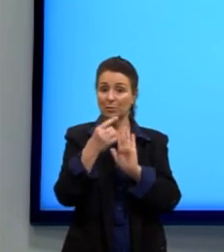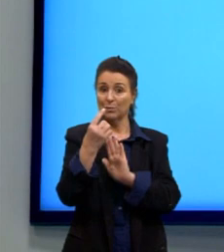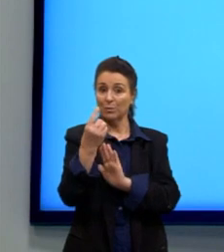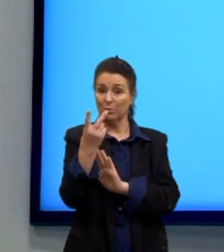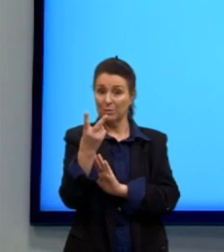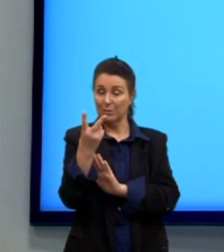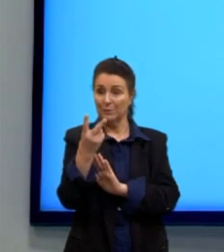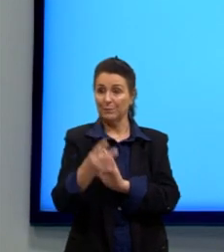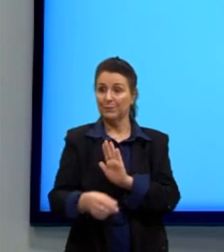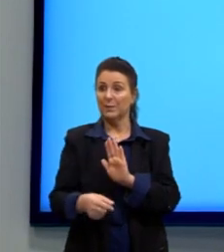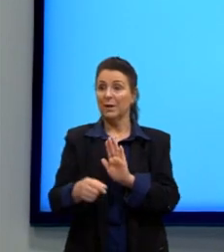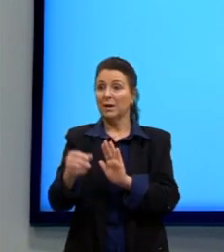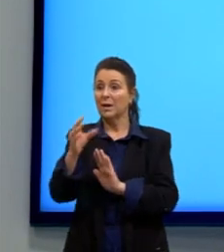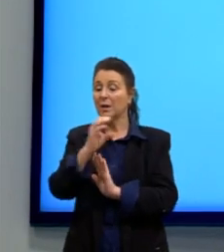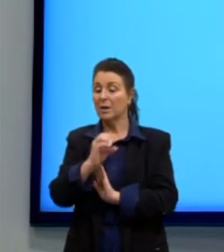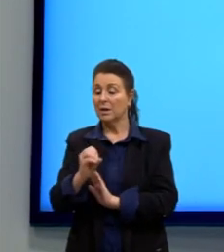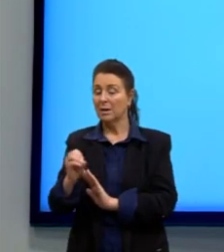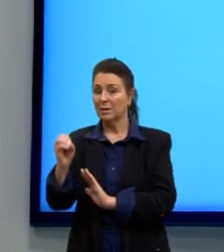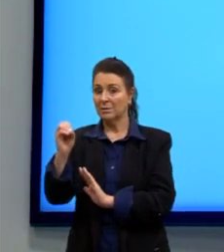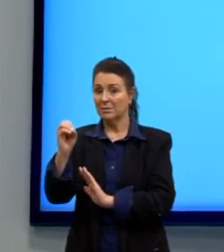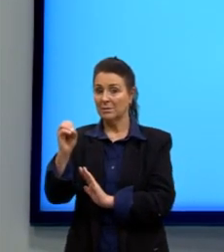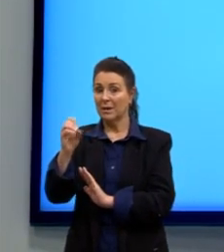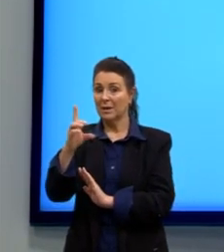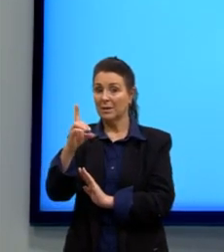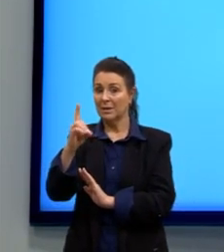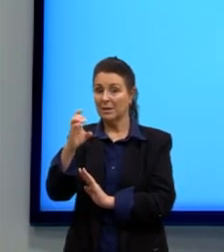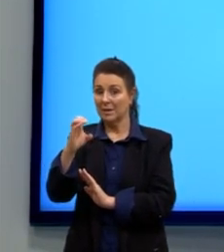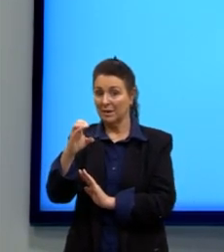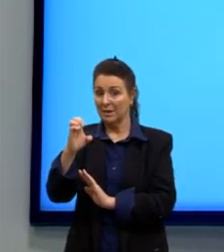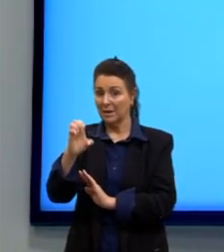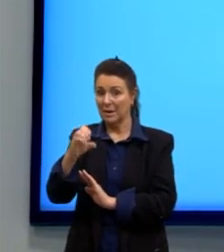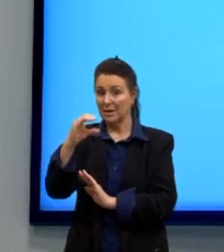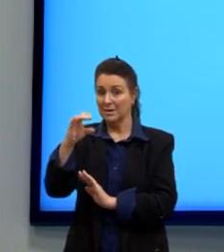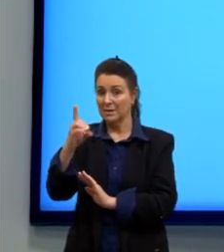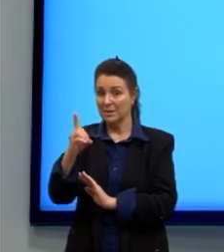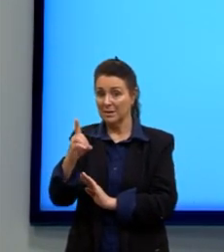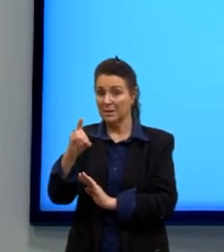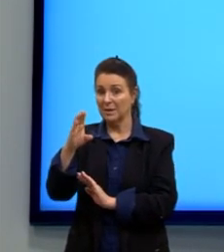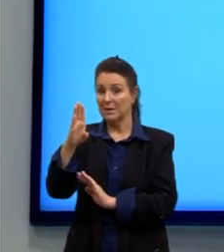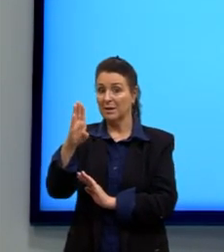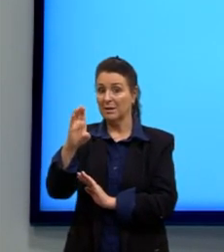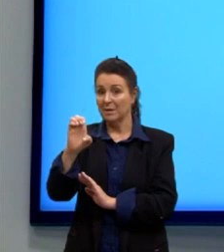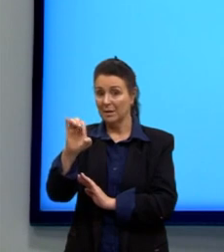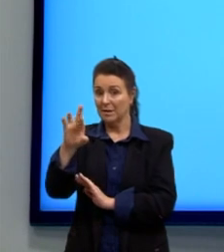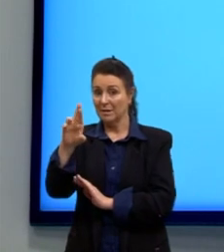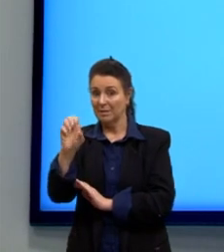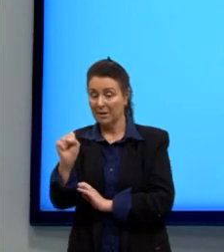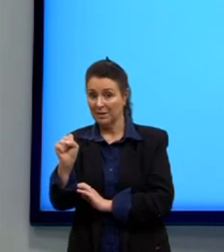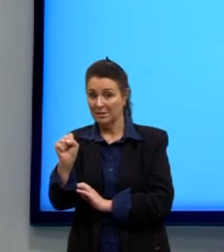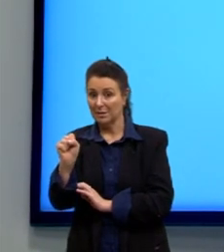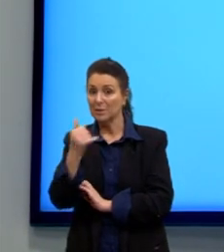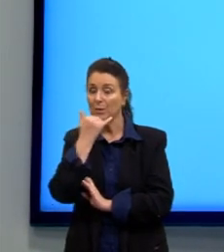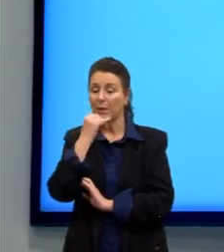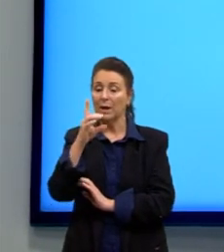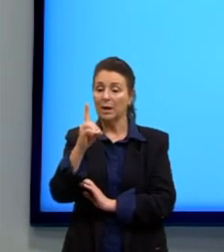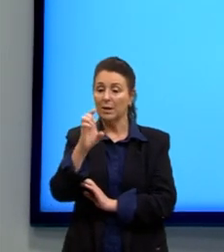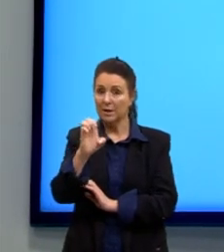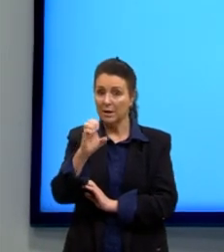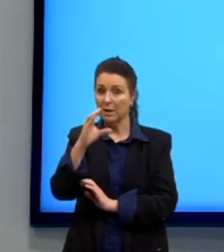E nível sonoro em decibéis, que é uma unidade, então, de medida que a gente usa para a intensidade